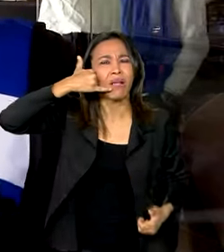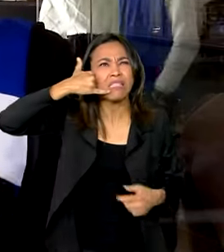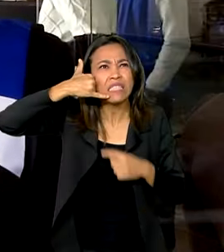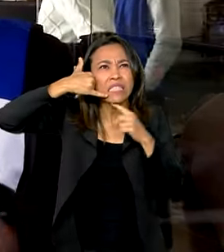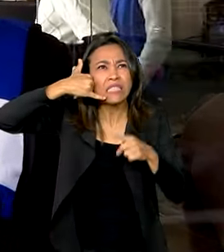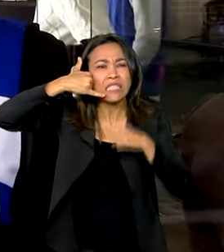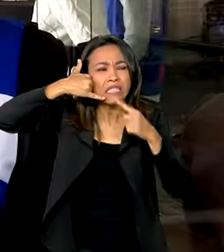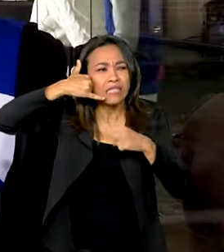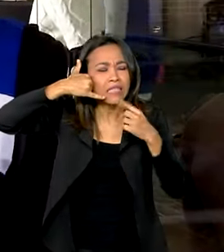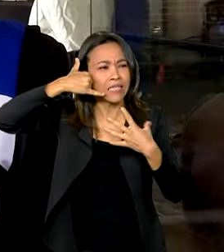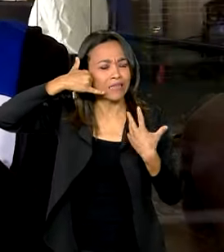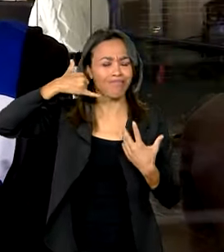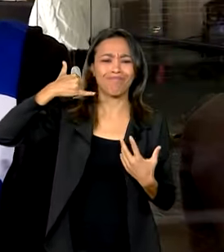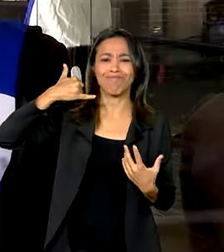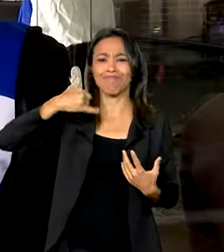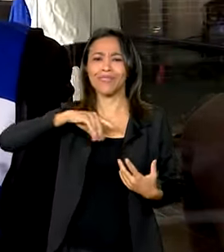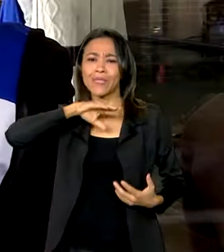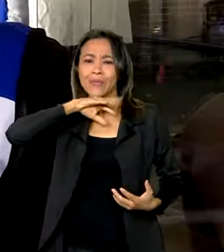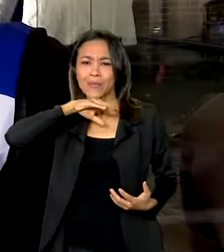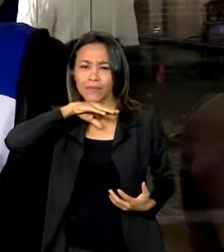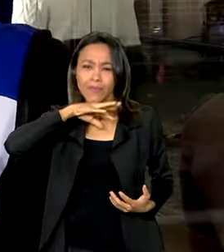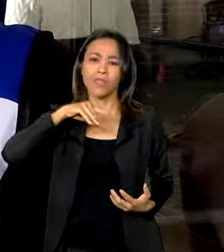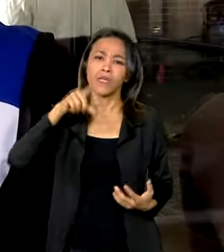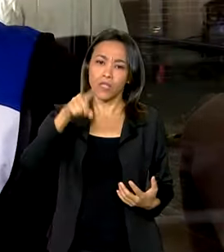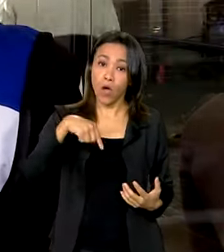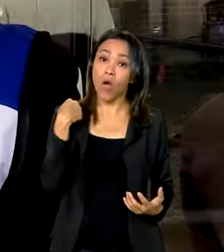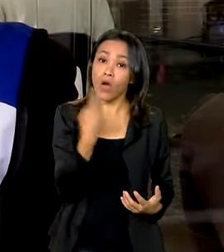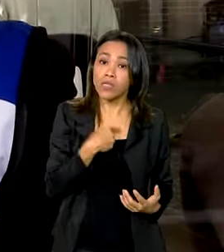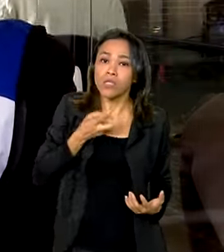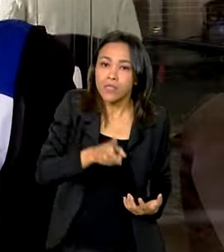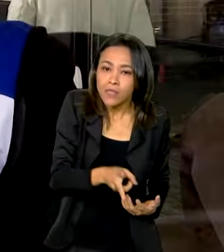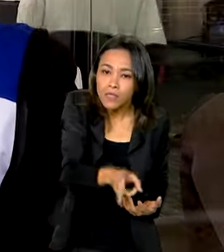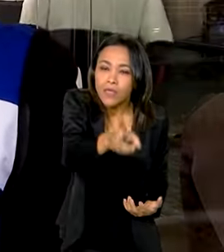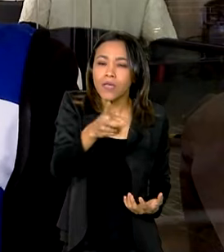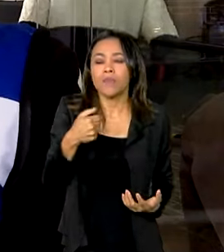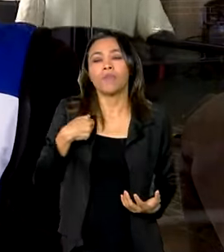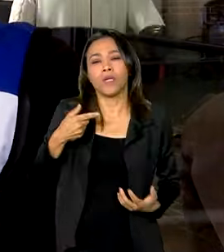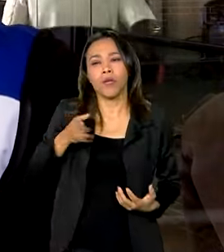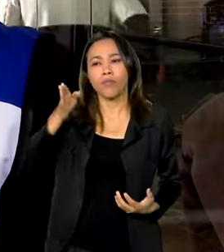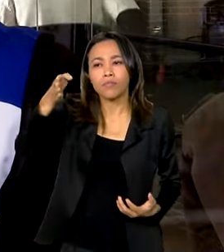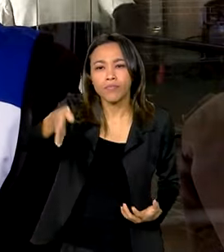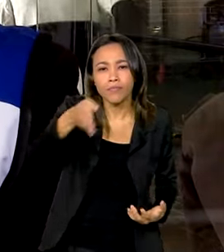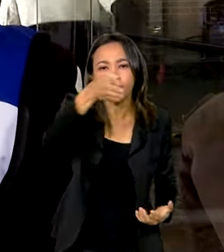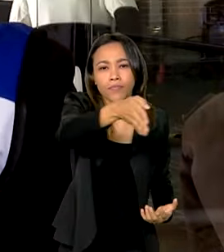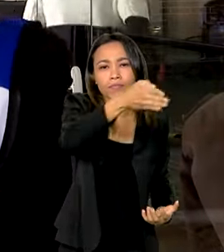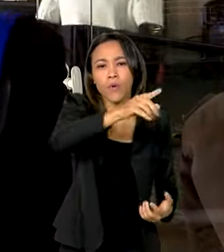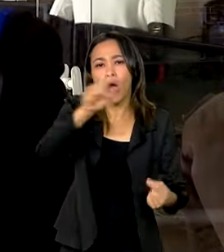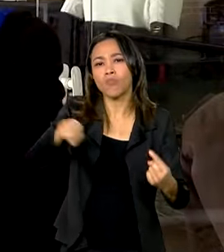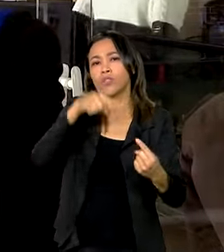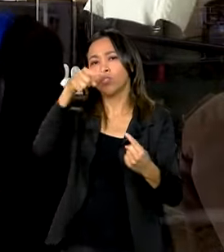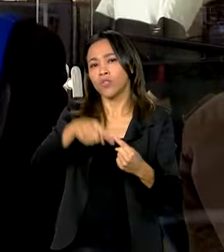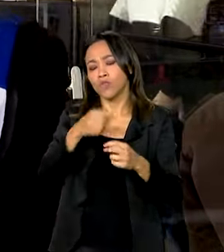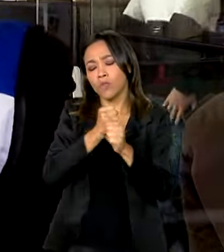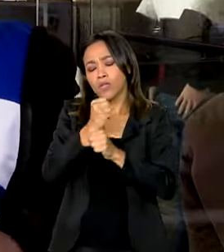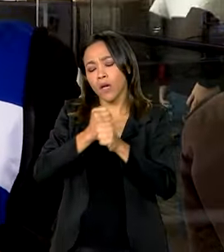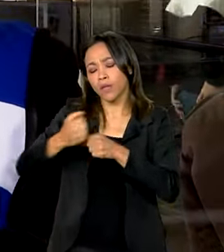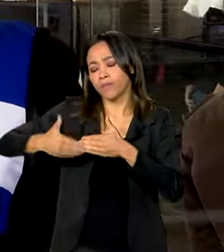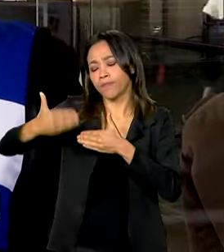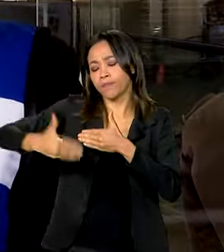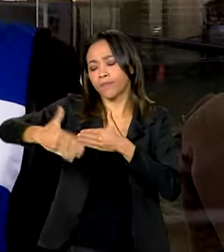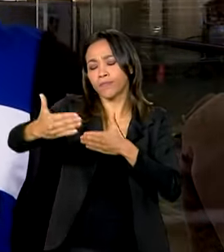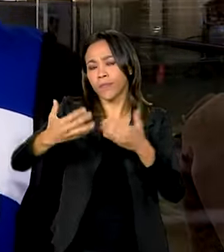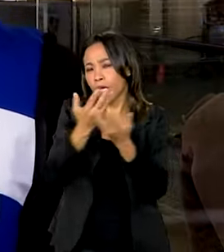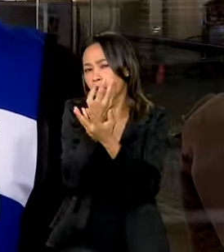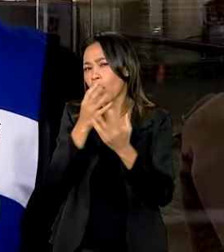diz. A ideia que a gente vai... Como a gente está fazendo isso continuamente, a ideia é que daqui nos próximos anos a gente tenha uma qualidade